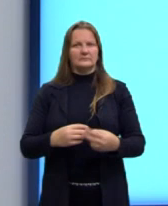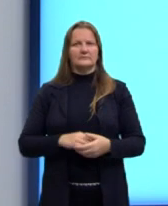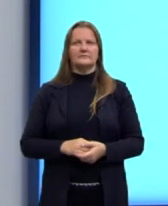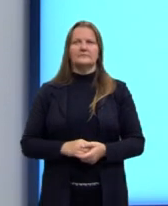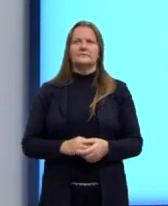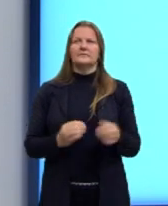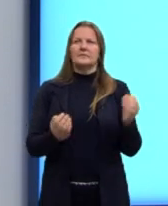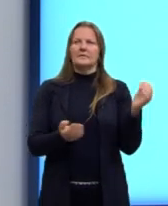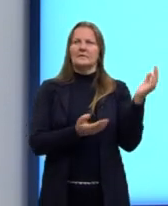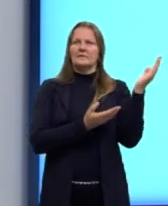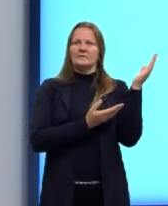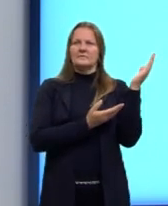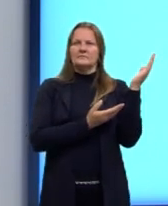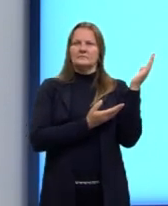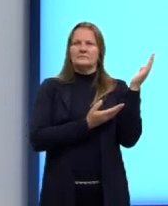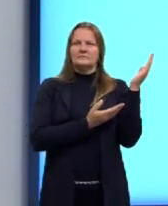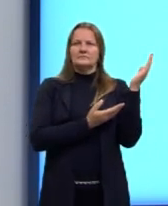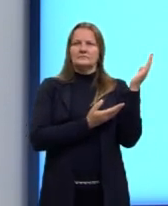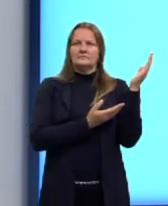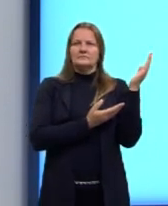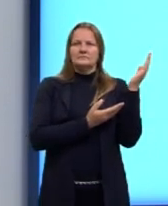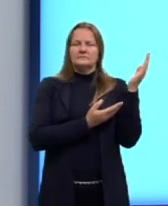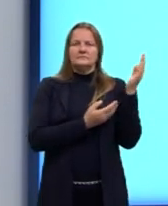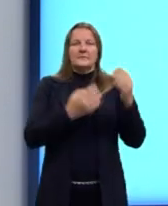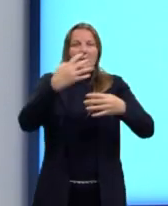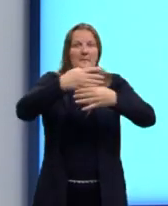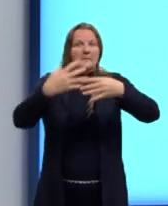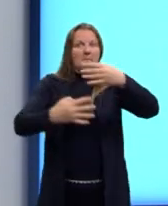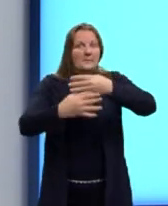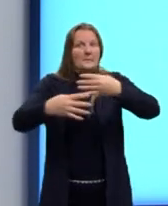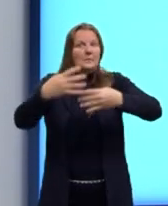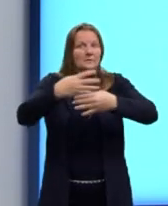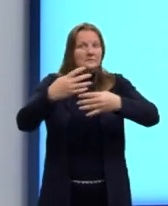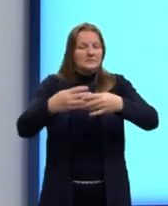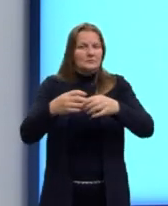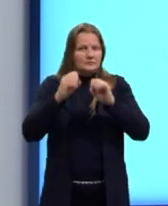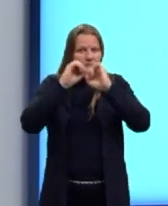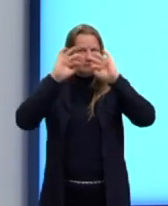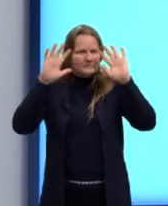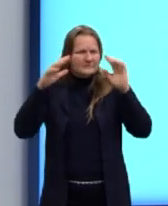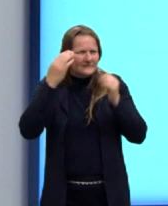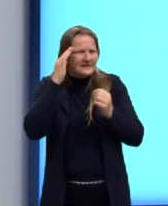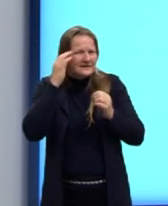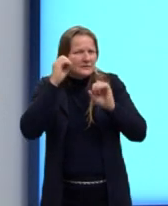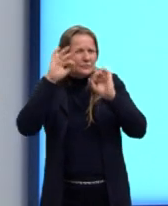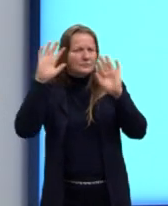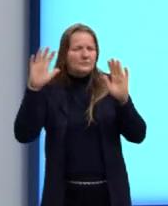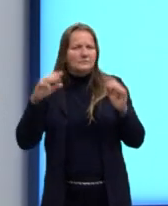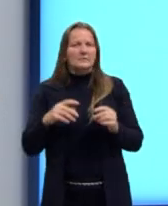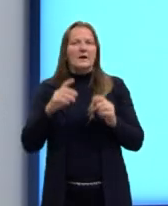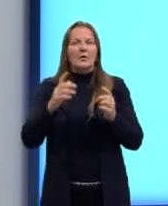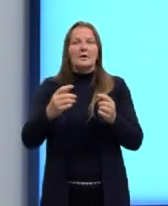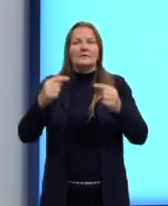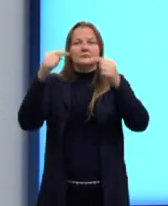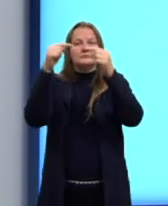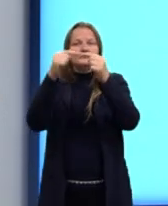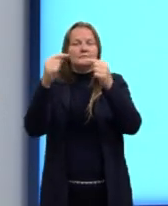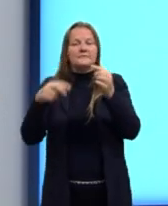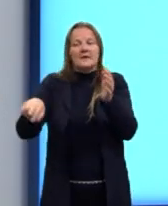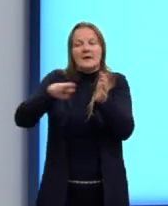Então, ficou bem claro as mutações? Ficou bem claro, gente? Vamos para a recombinação genética?